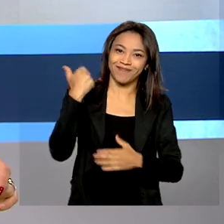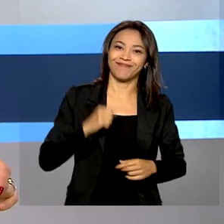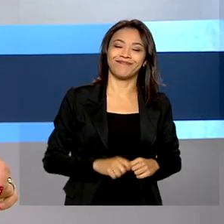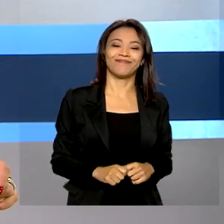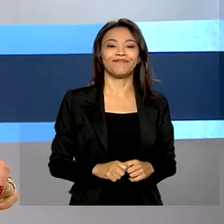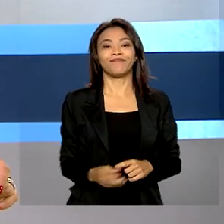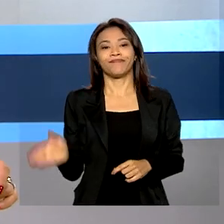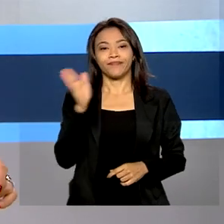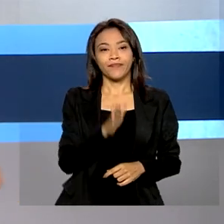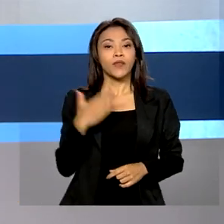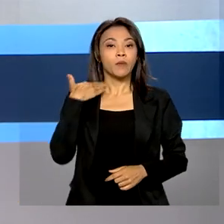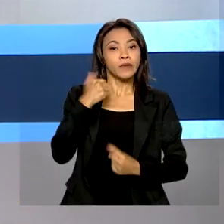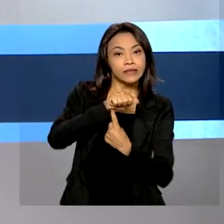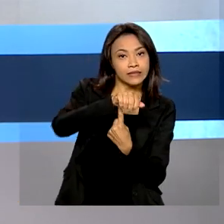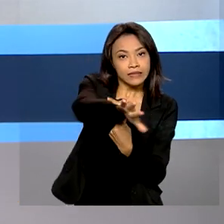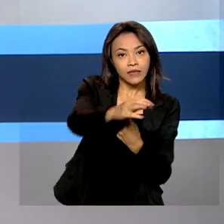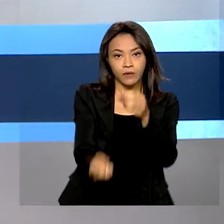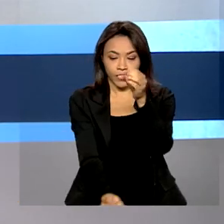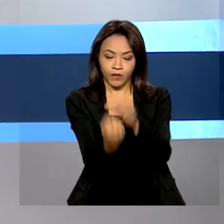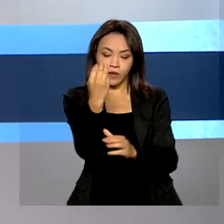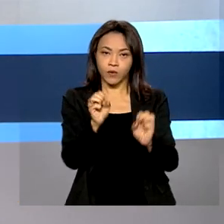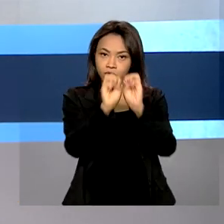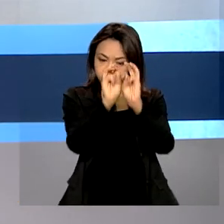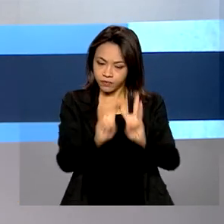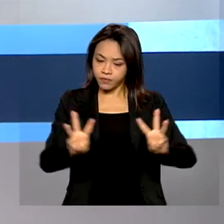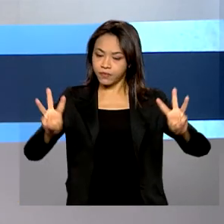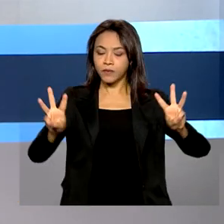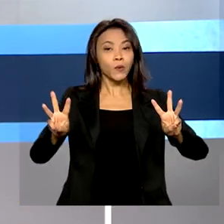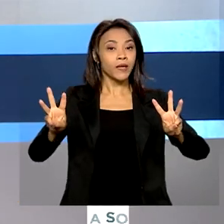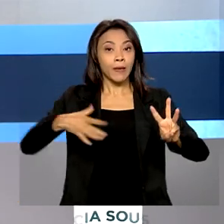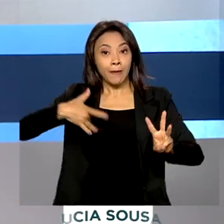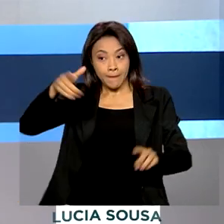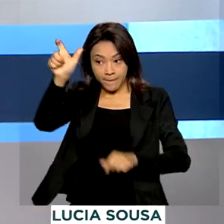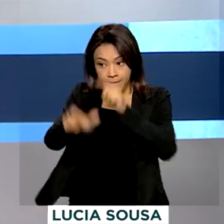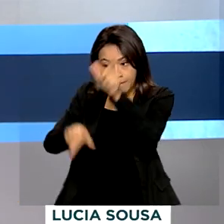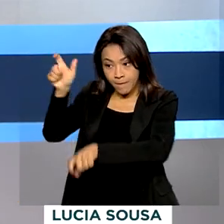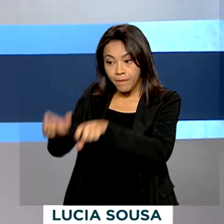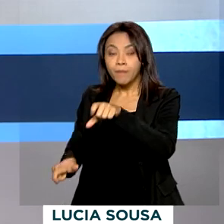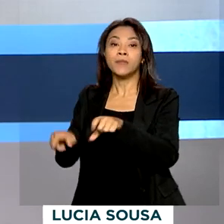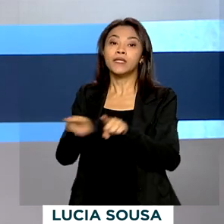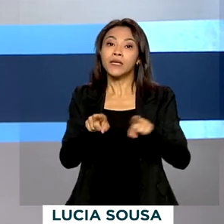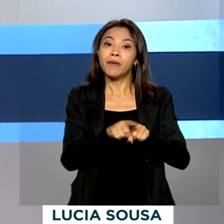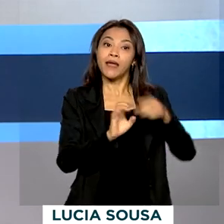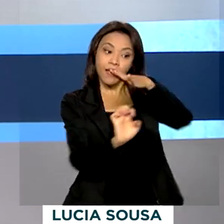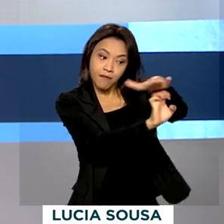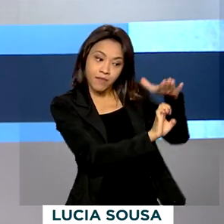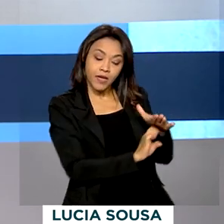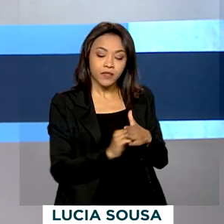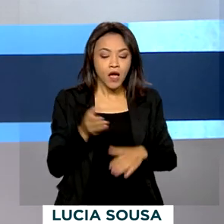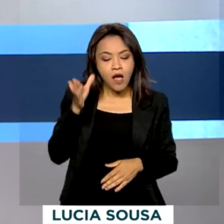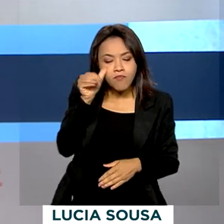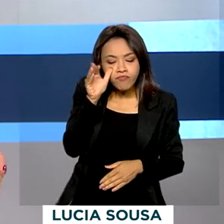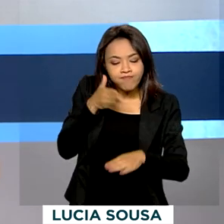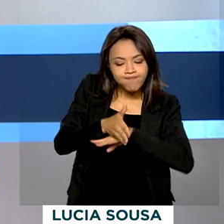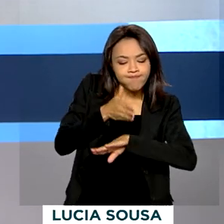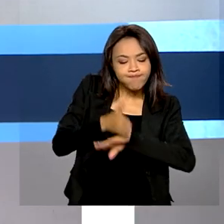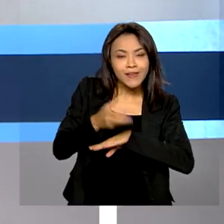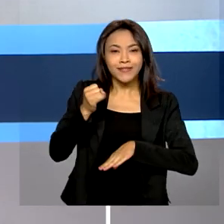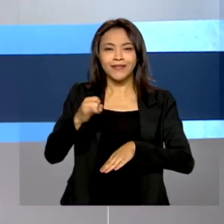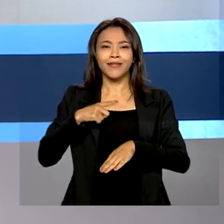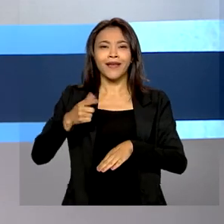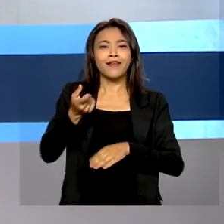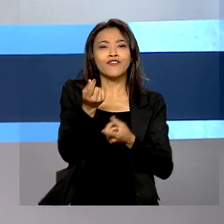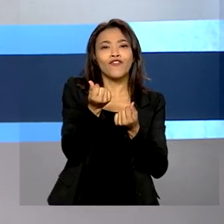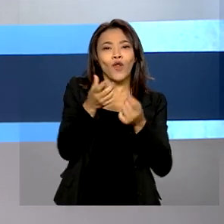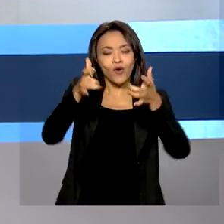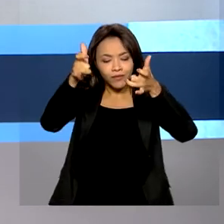O Banco Central criou um site exclusivo para que pessoas e empresas possam consultar se tem valores esquecidos em contas